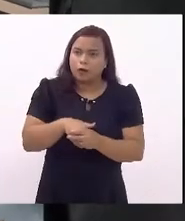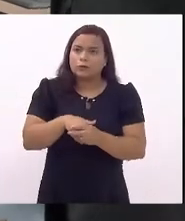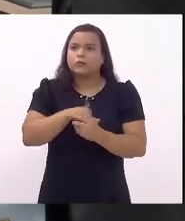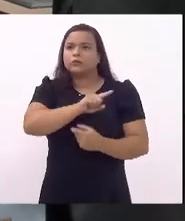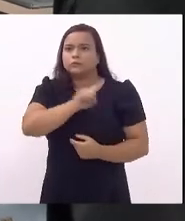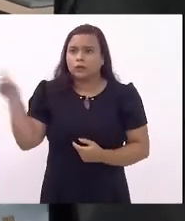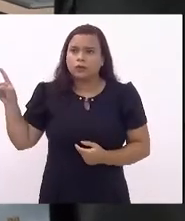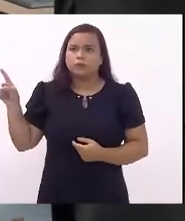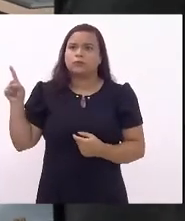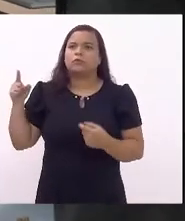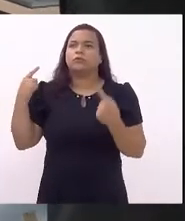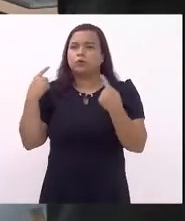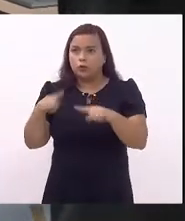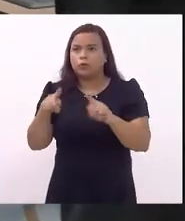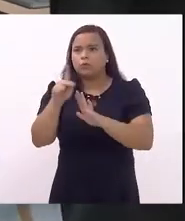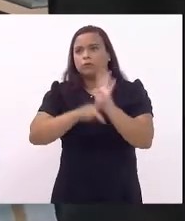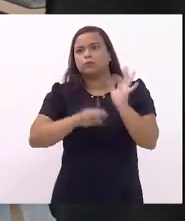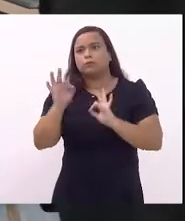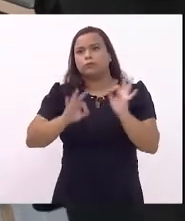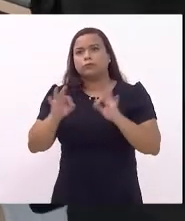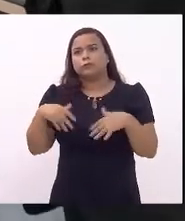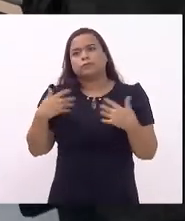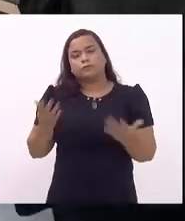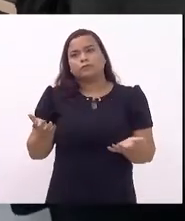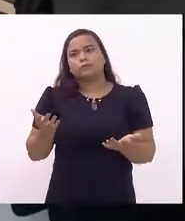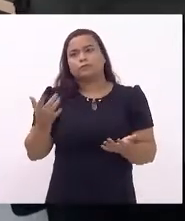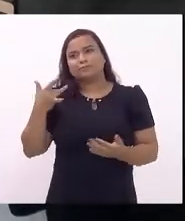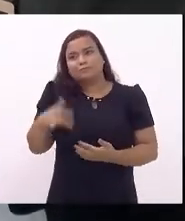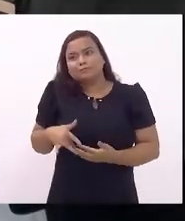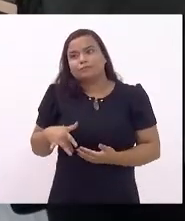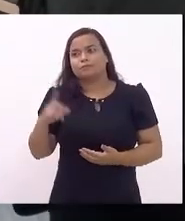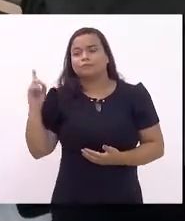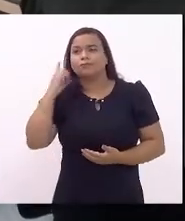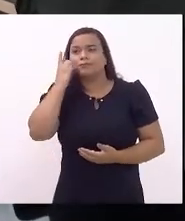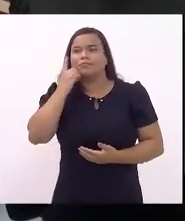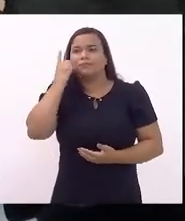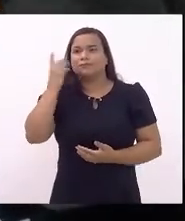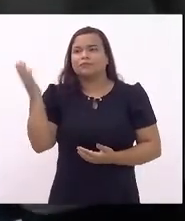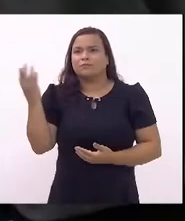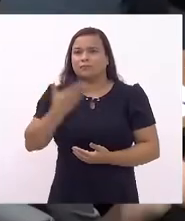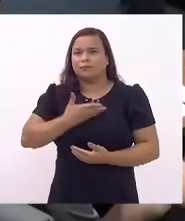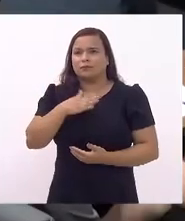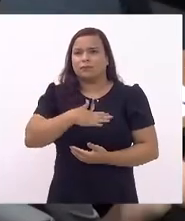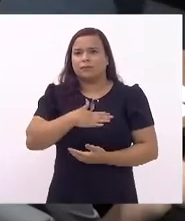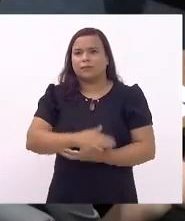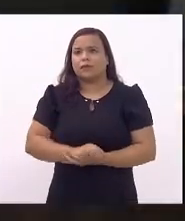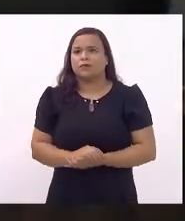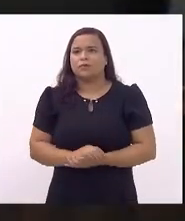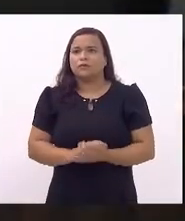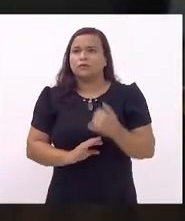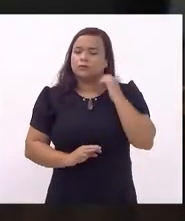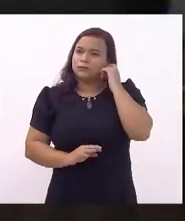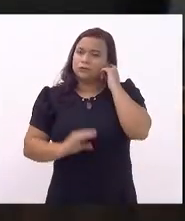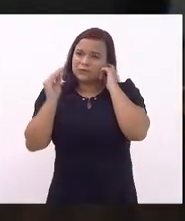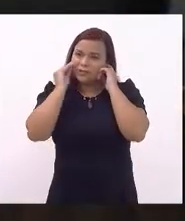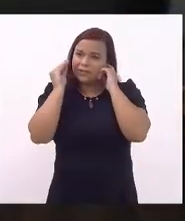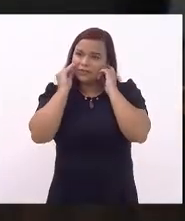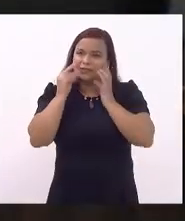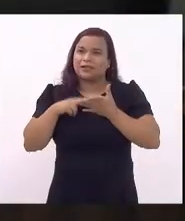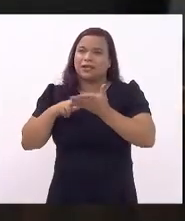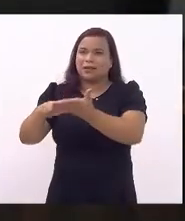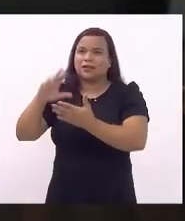não, contrário a esse projeto. Eu fico com pena porque a deputada é um amigo a minha. Deixa eu tentar encaminhar uma solução.